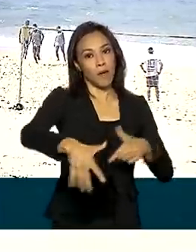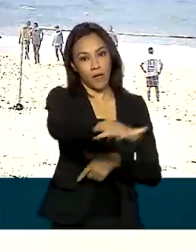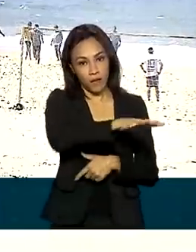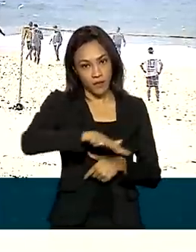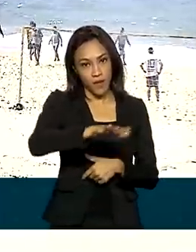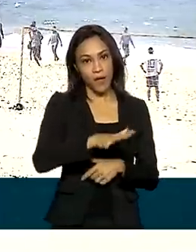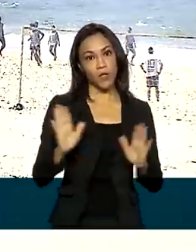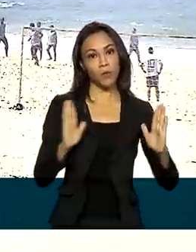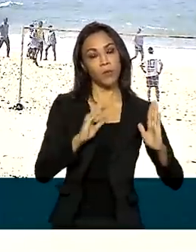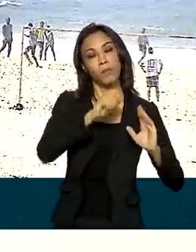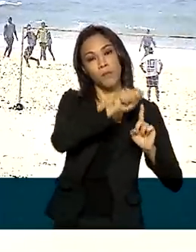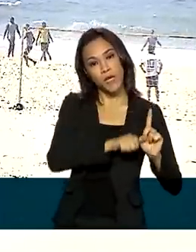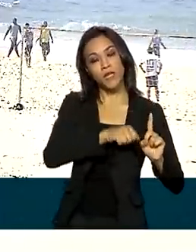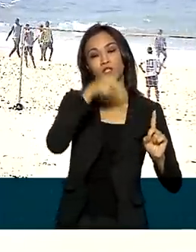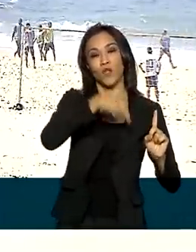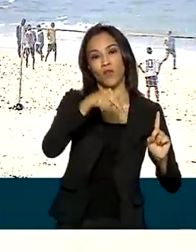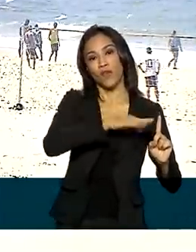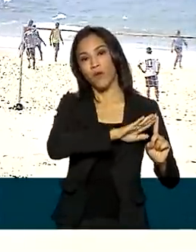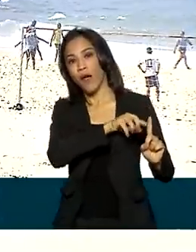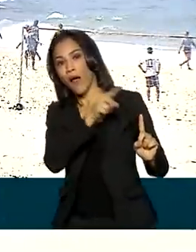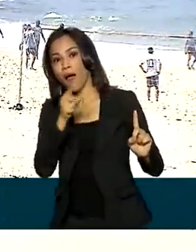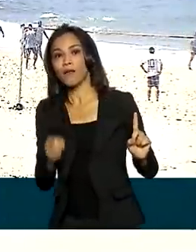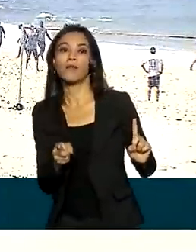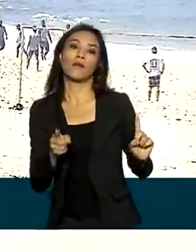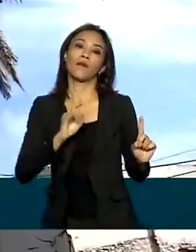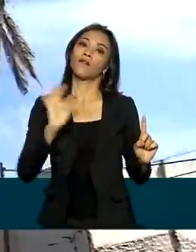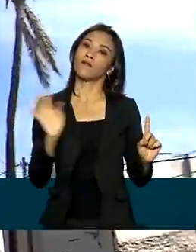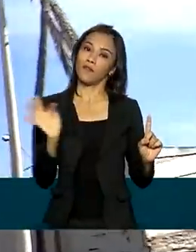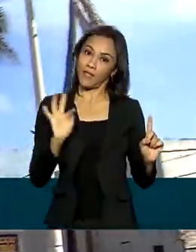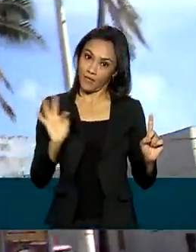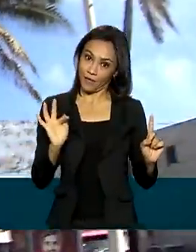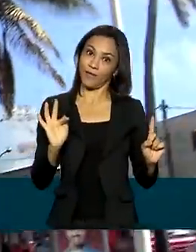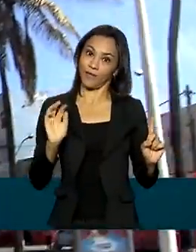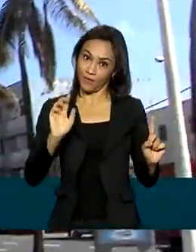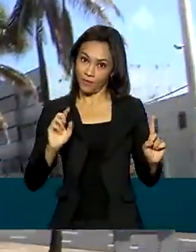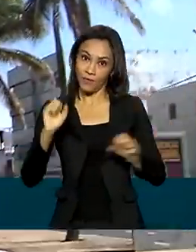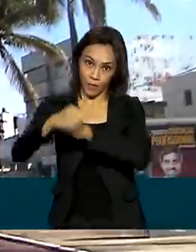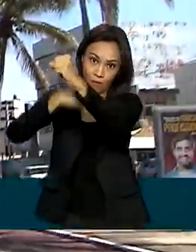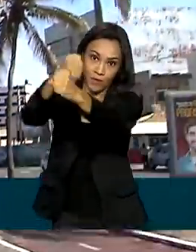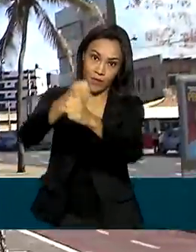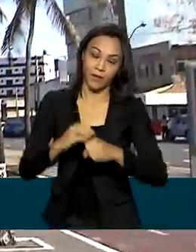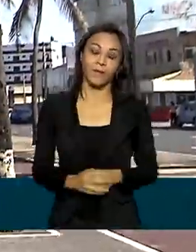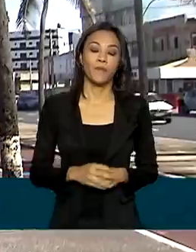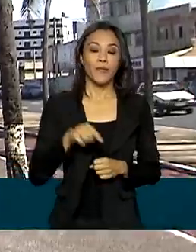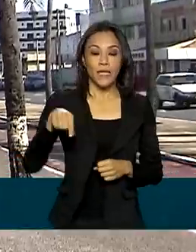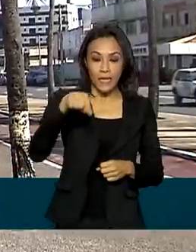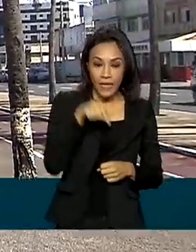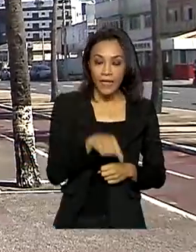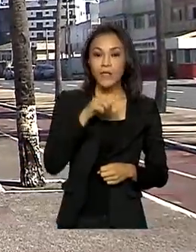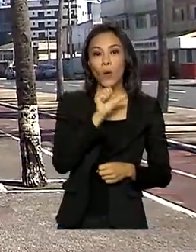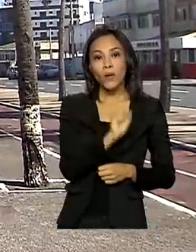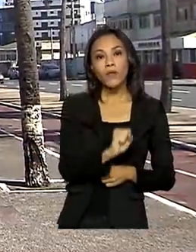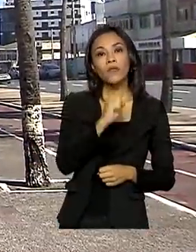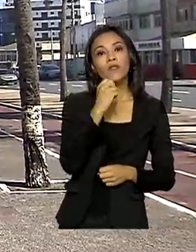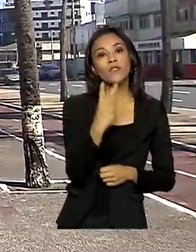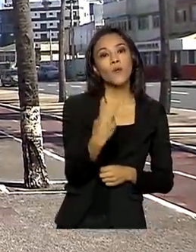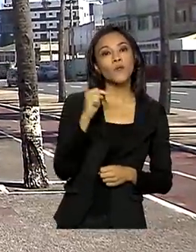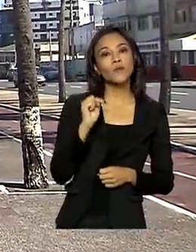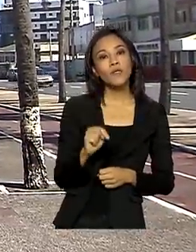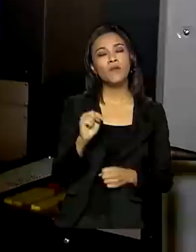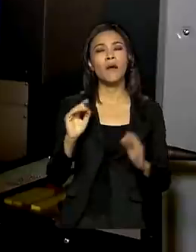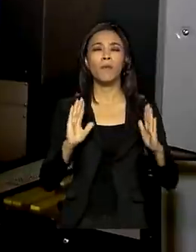novembro deste ano e fevereiro de 2022. Desses, cerca de 82 mil serão de vagas